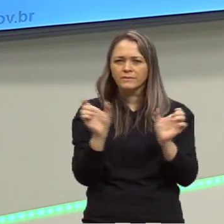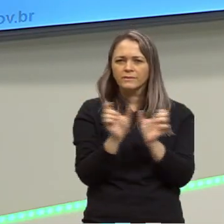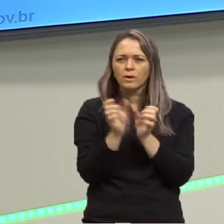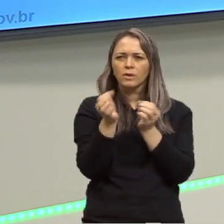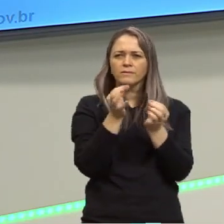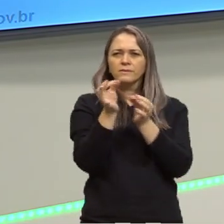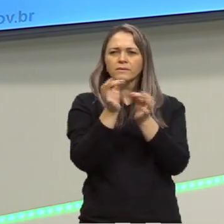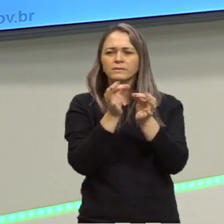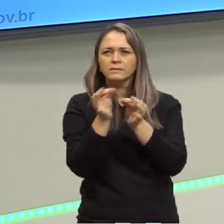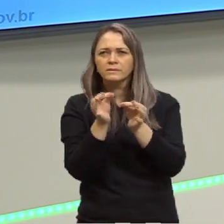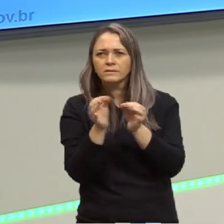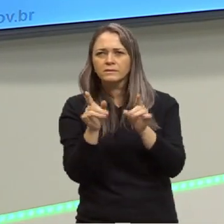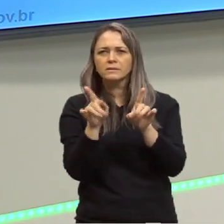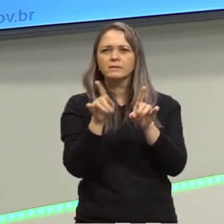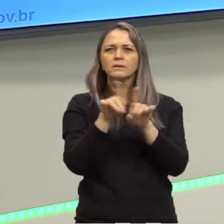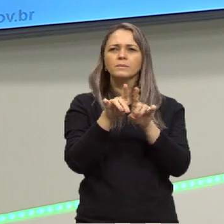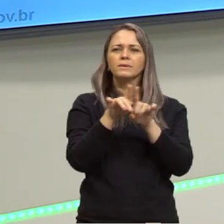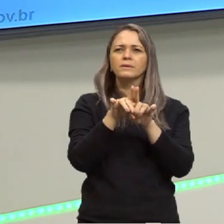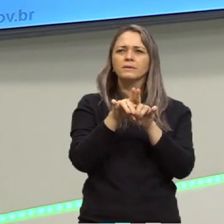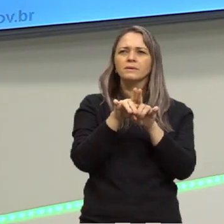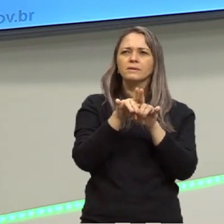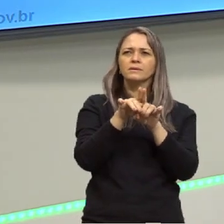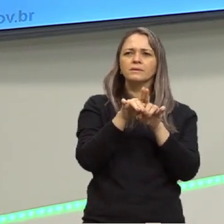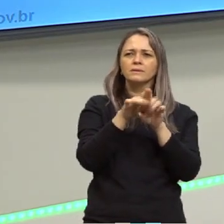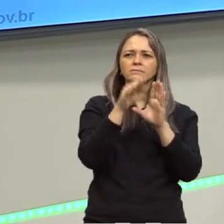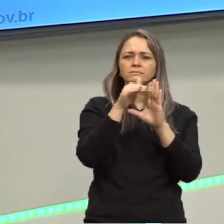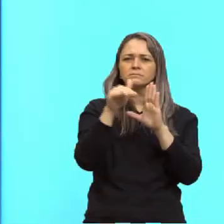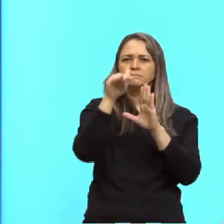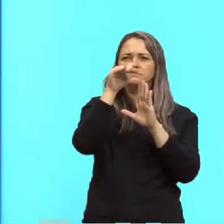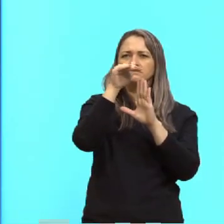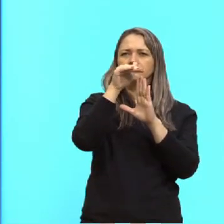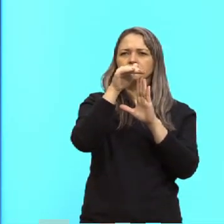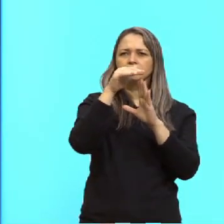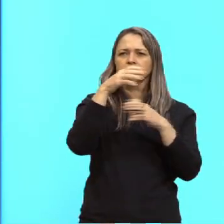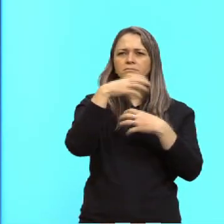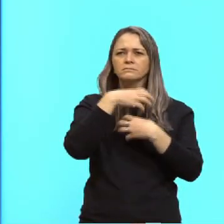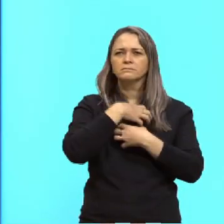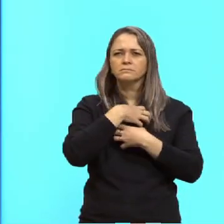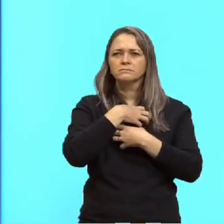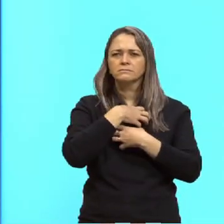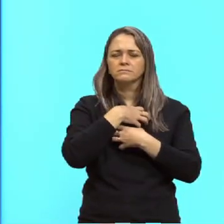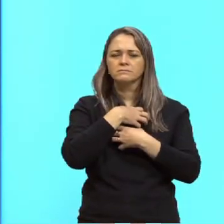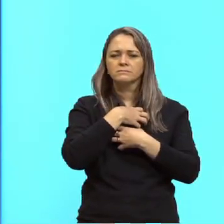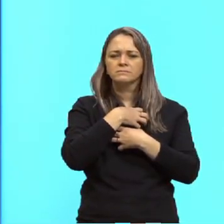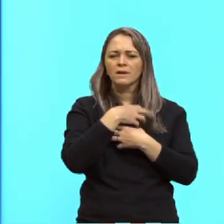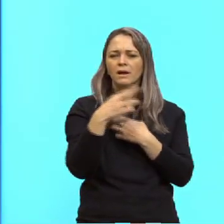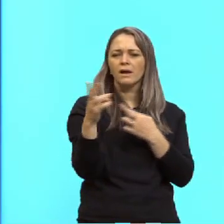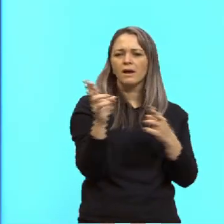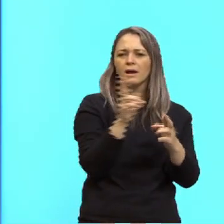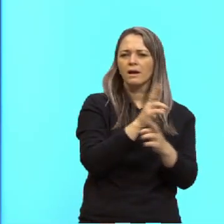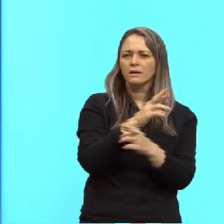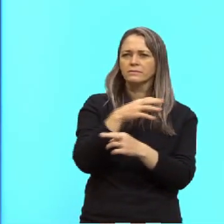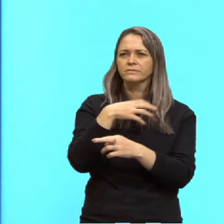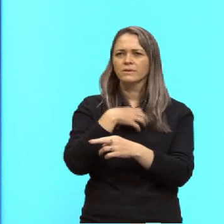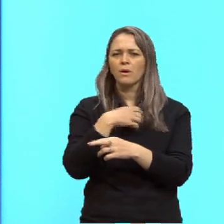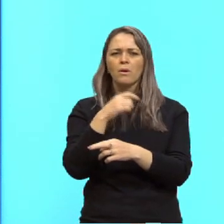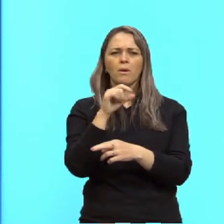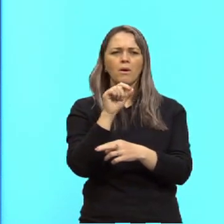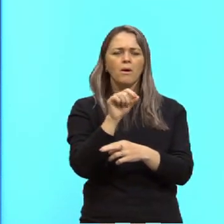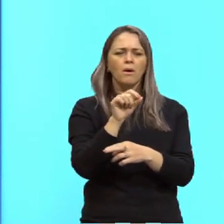e eu posso fazer essa análise através de um nível mais semântico que tem relação com sentido. Como é que aquilo